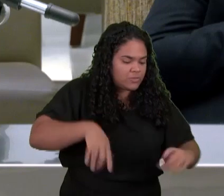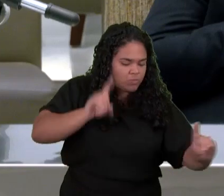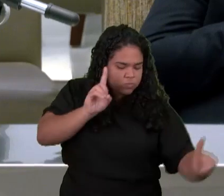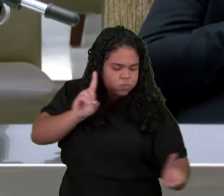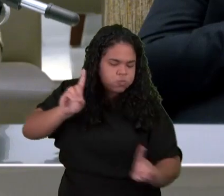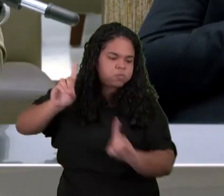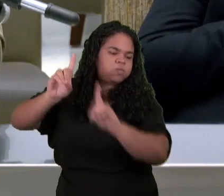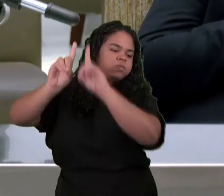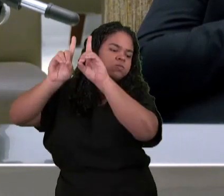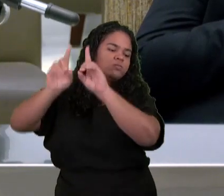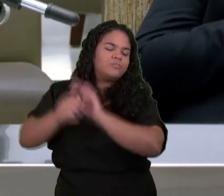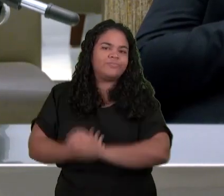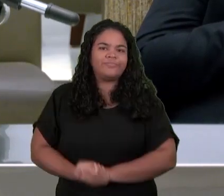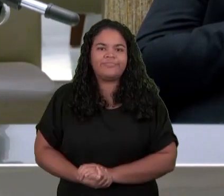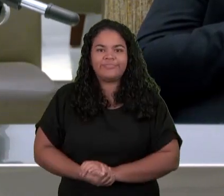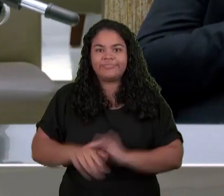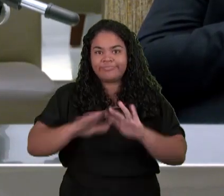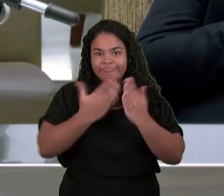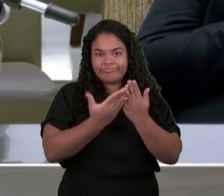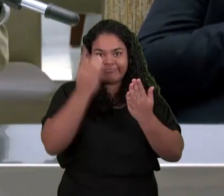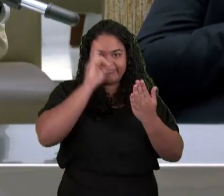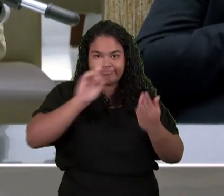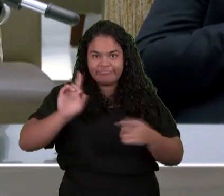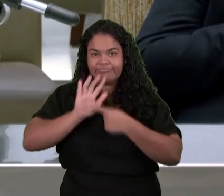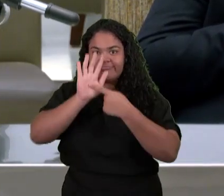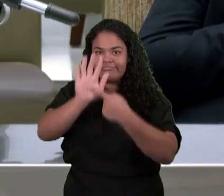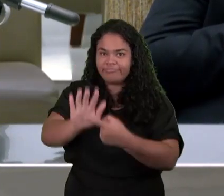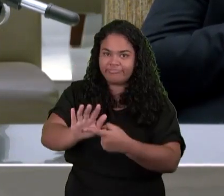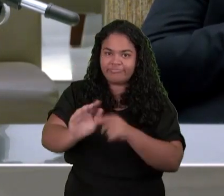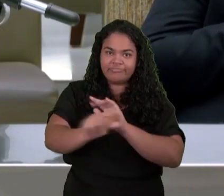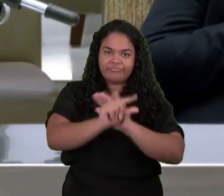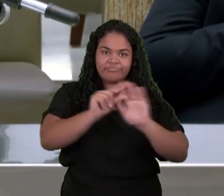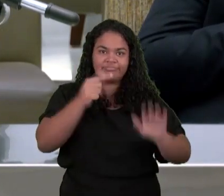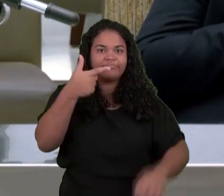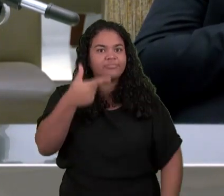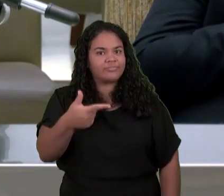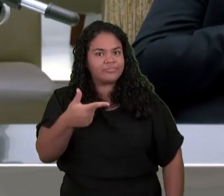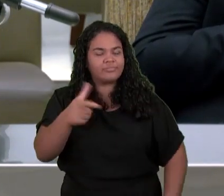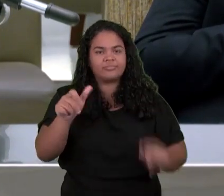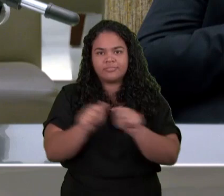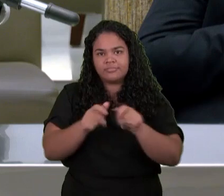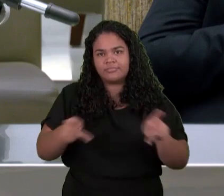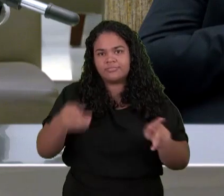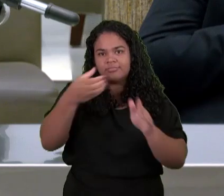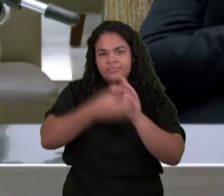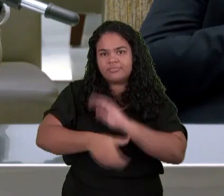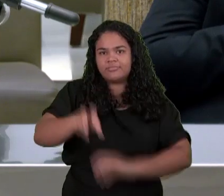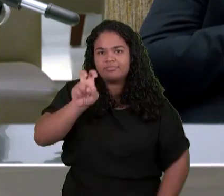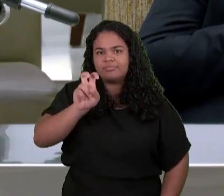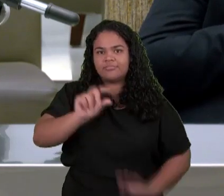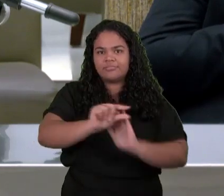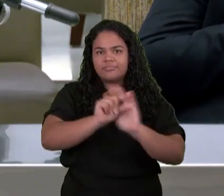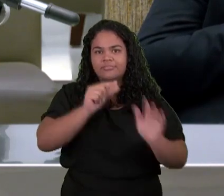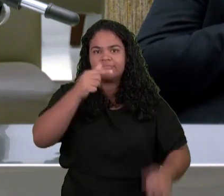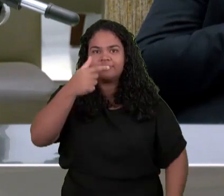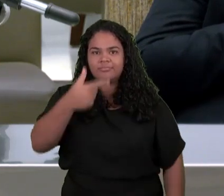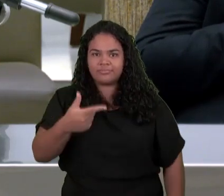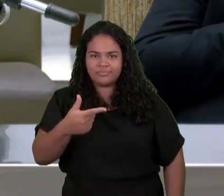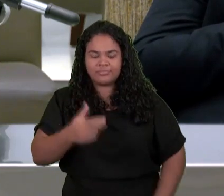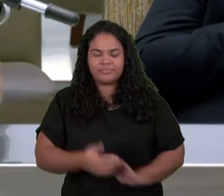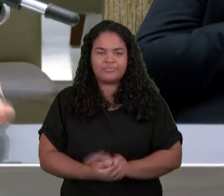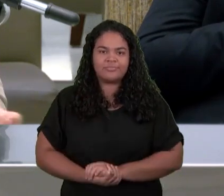diz a Bíblia Queridos No versículo De número 2 E logo Fui arrebatado Em